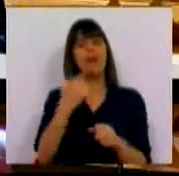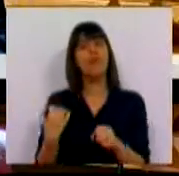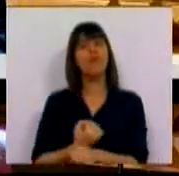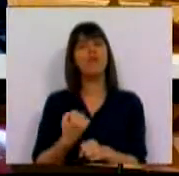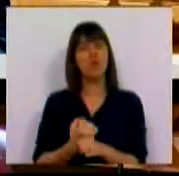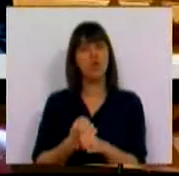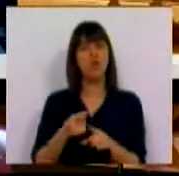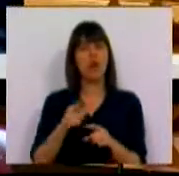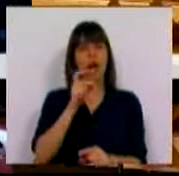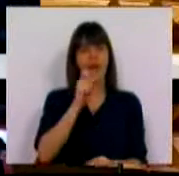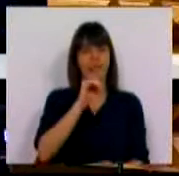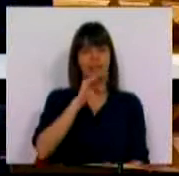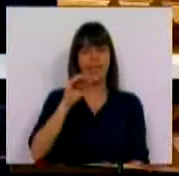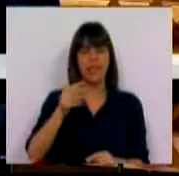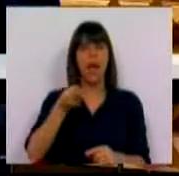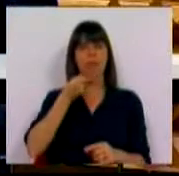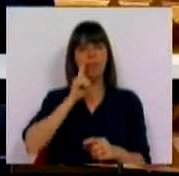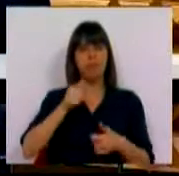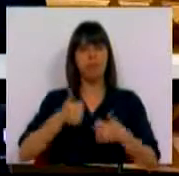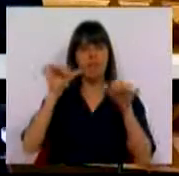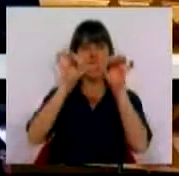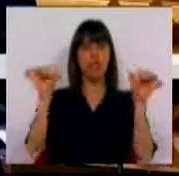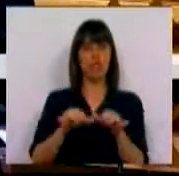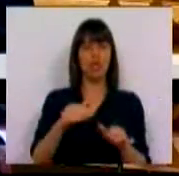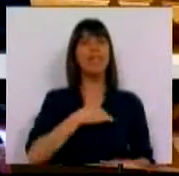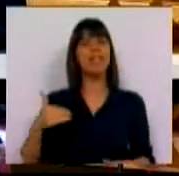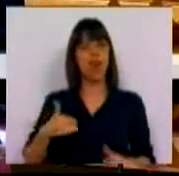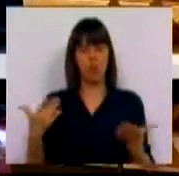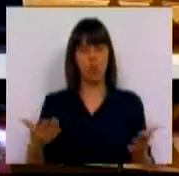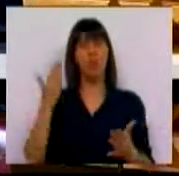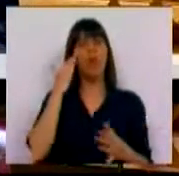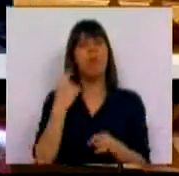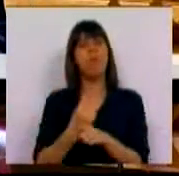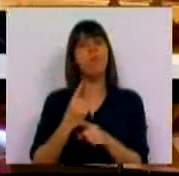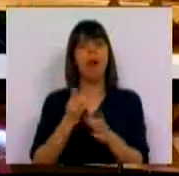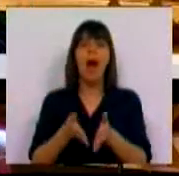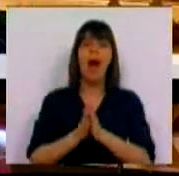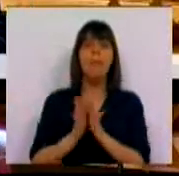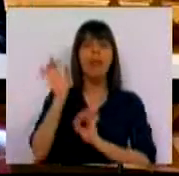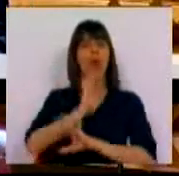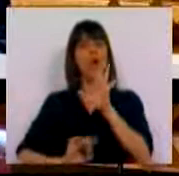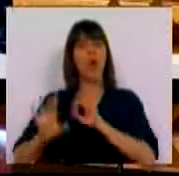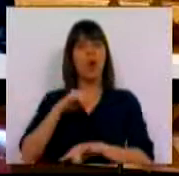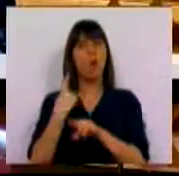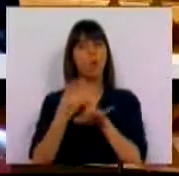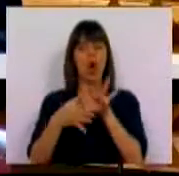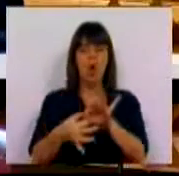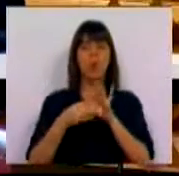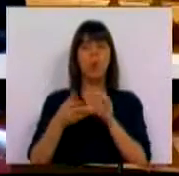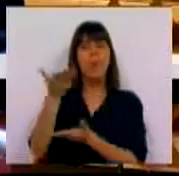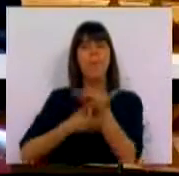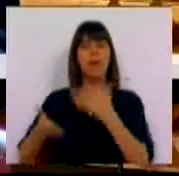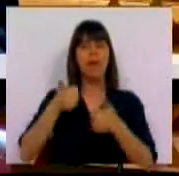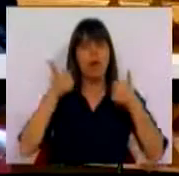funções, à CSS, à Administração Central dos Sistemas de Saúde. Considera também o apelo europeu de cooperação e